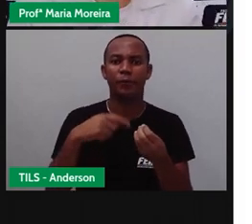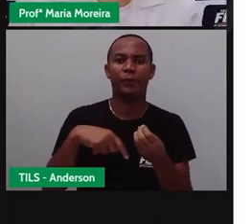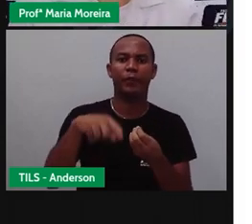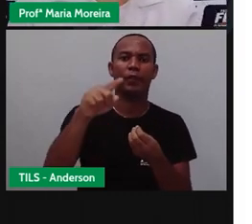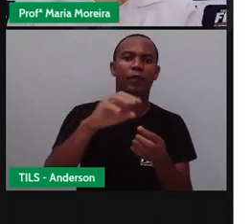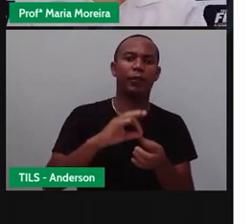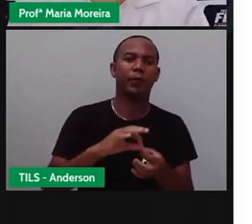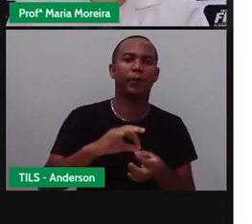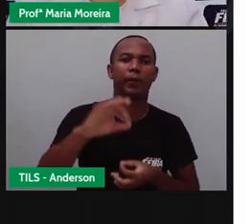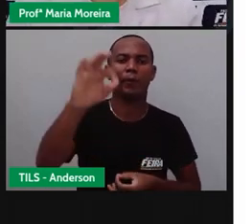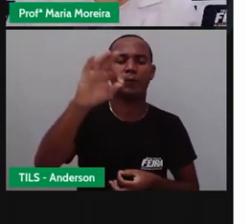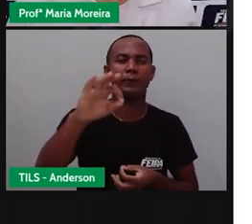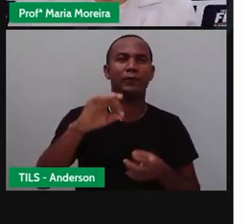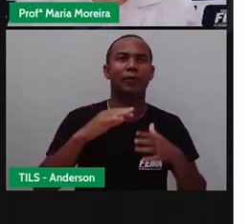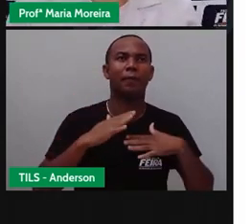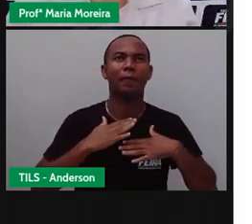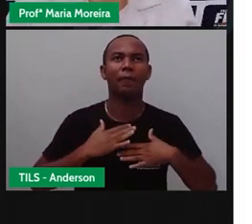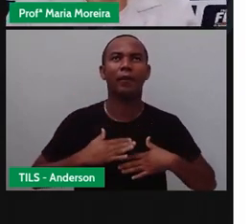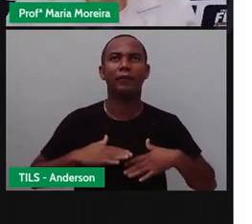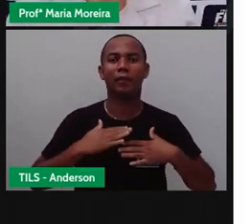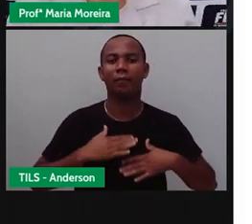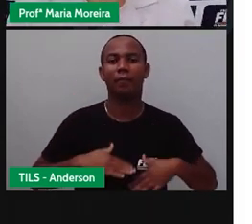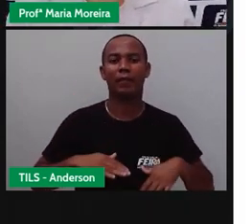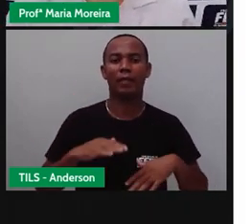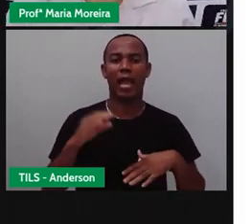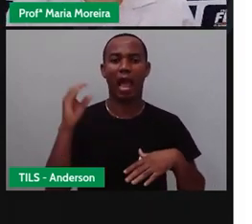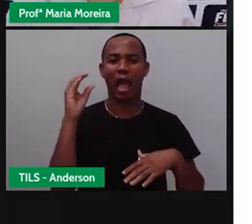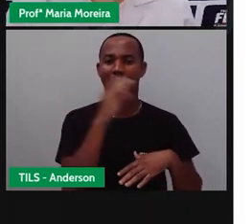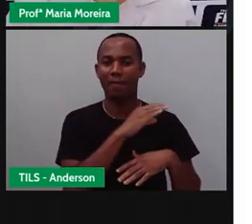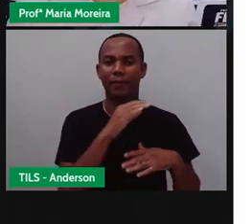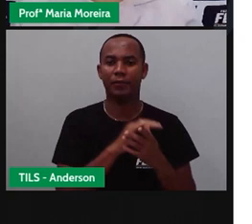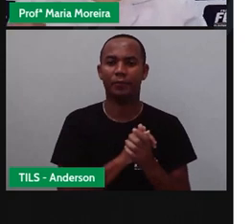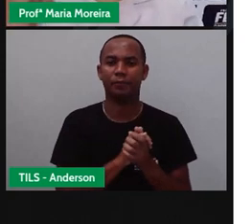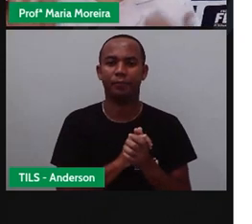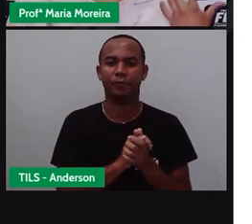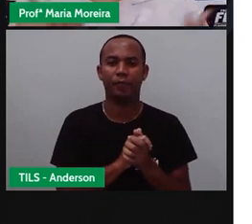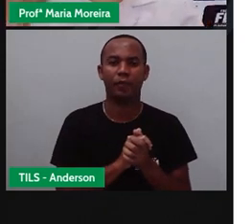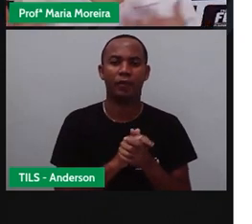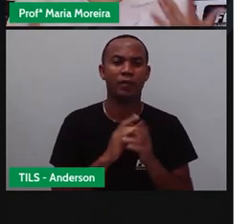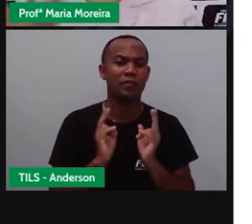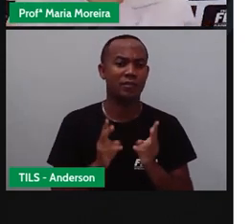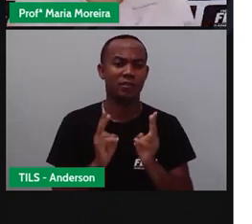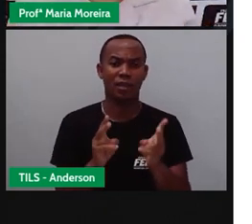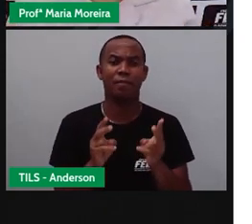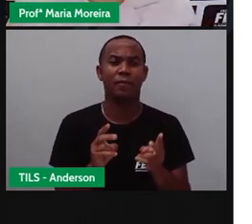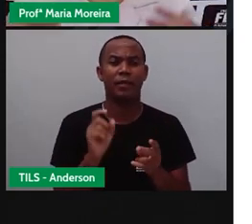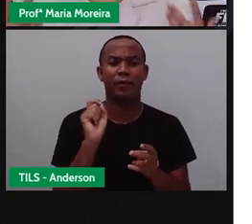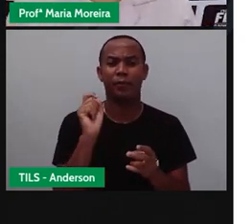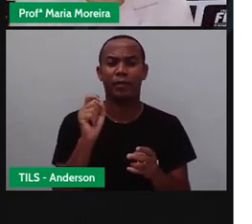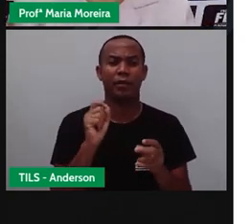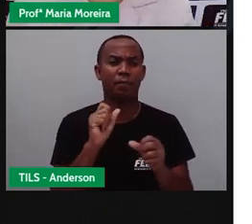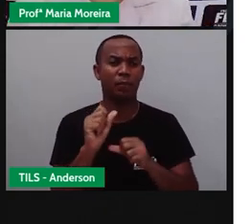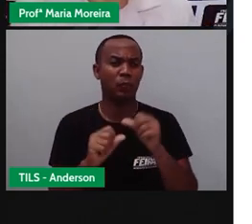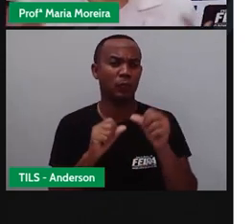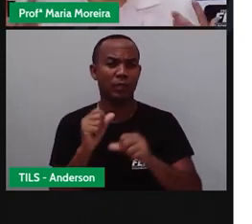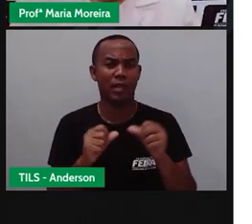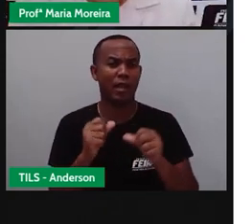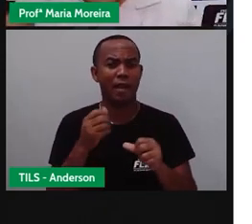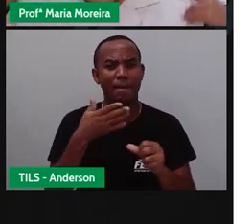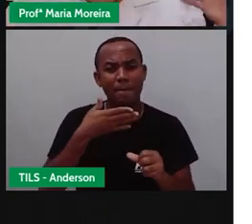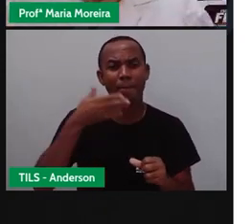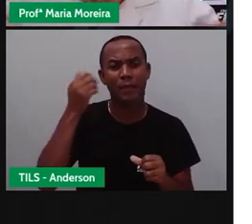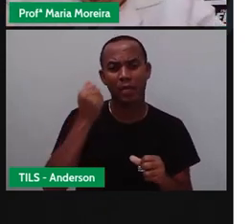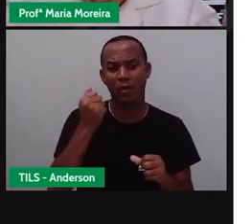distância de uma forma o quê? Mais rápida, né? Então, se vocês repararem, o homem, ele está sempre procurando o quê? Fazer as coisas de uma forma